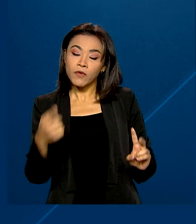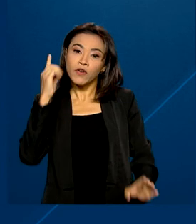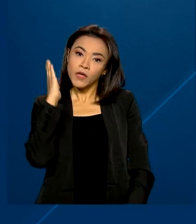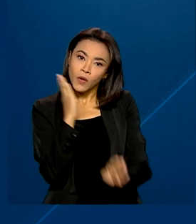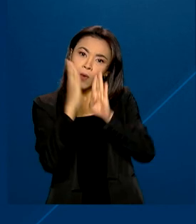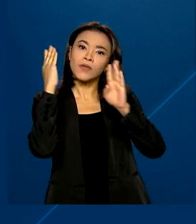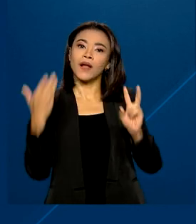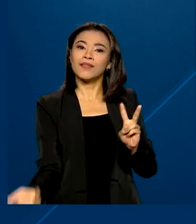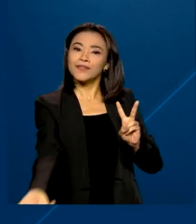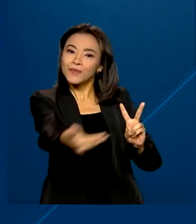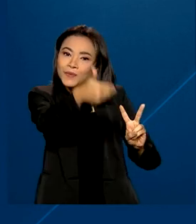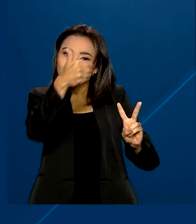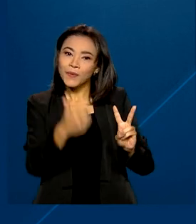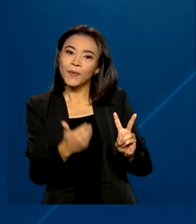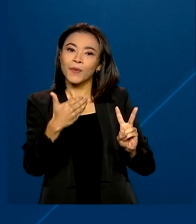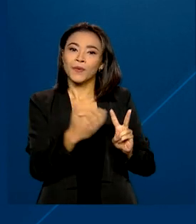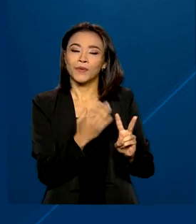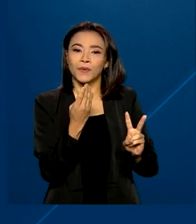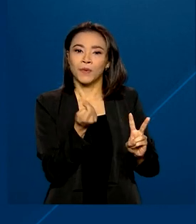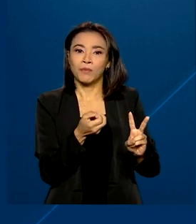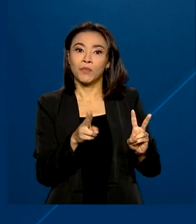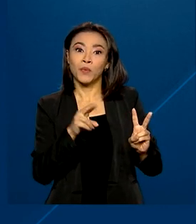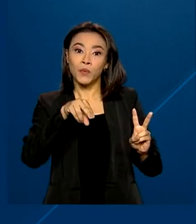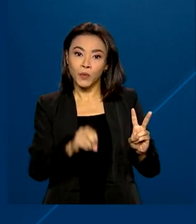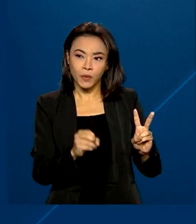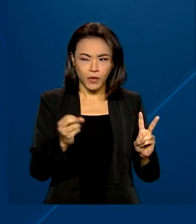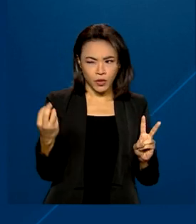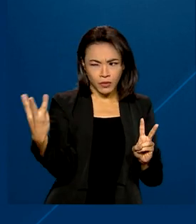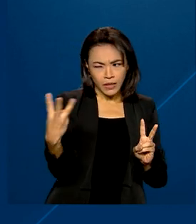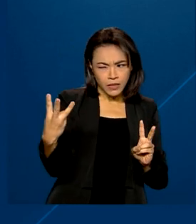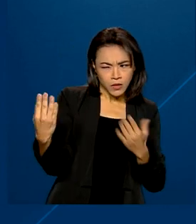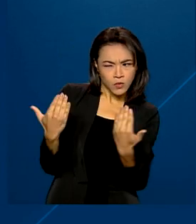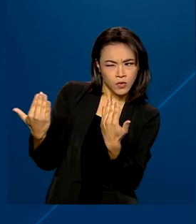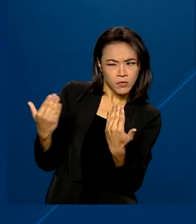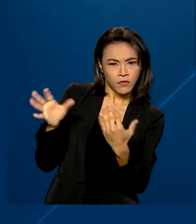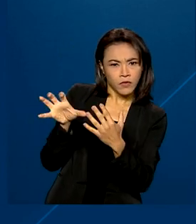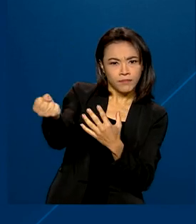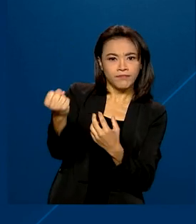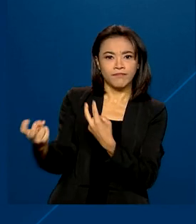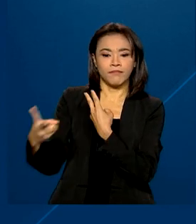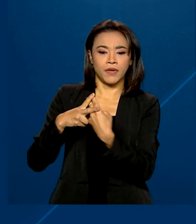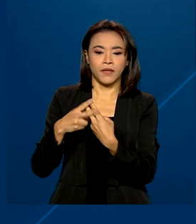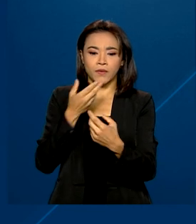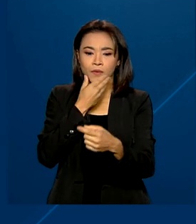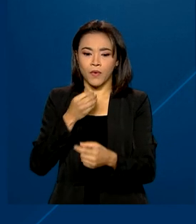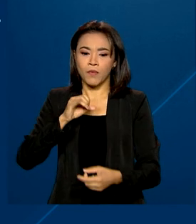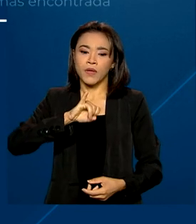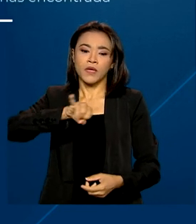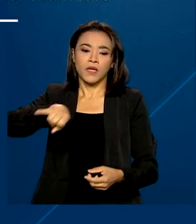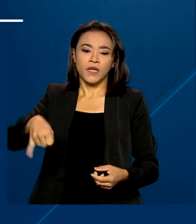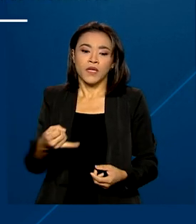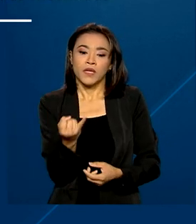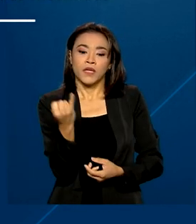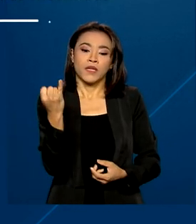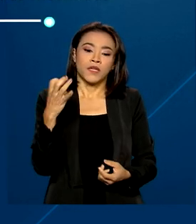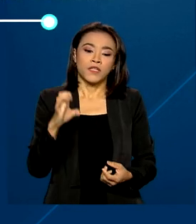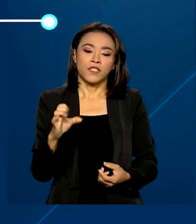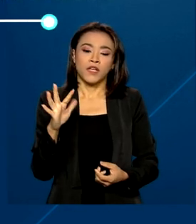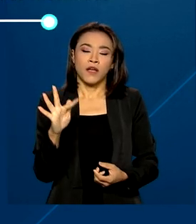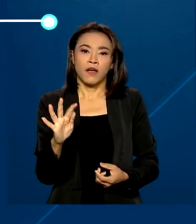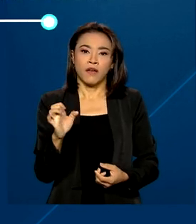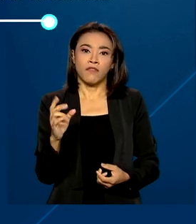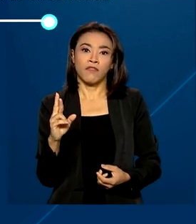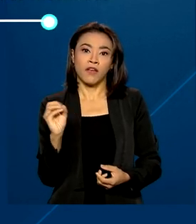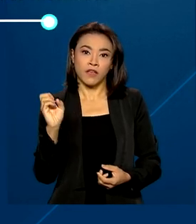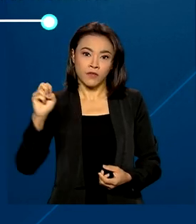biológico de Bruno Pereira e o terceiro suspeito foi preso, Jefferson da Silva Lima. A embarcação das vítimas foi